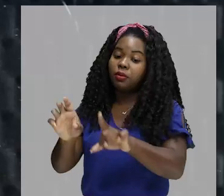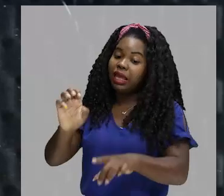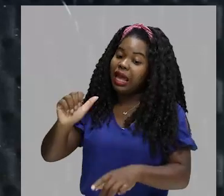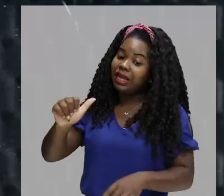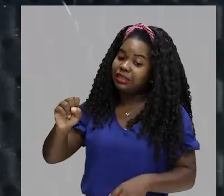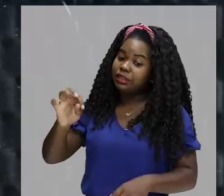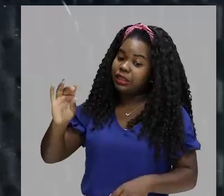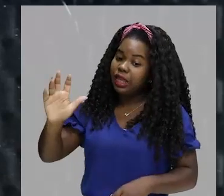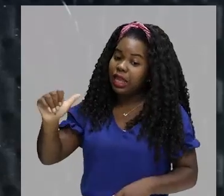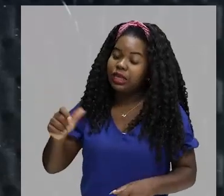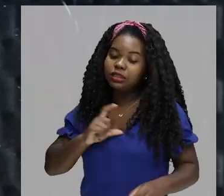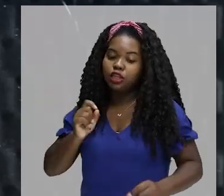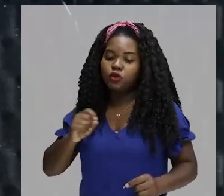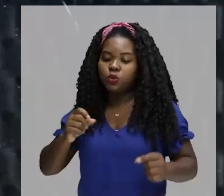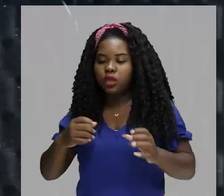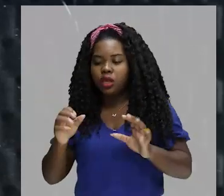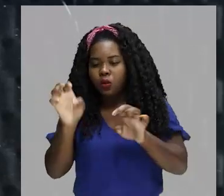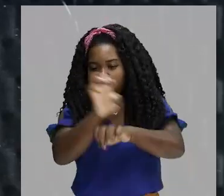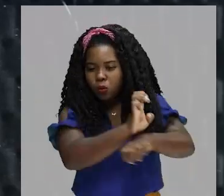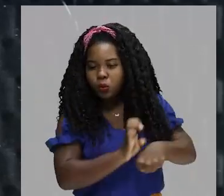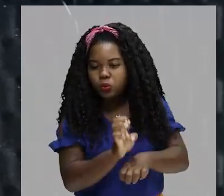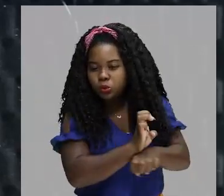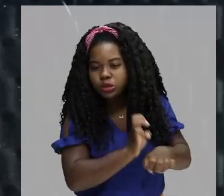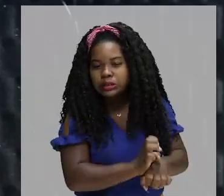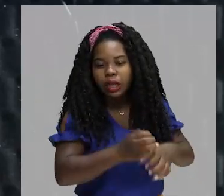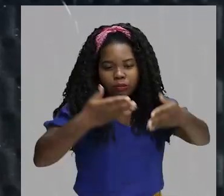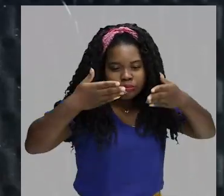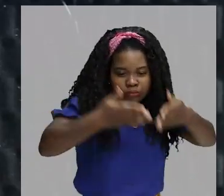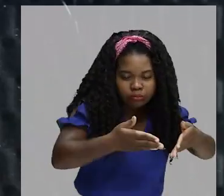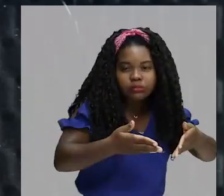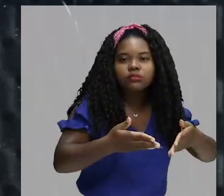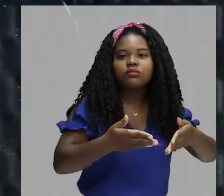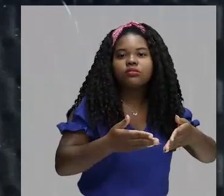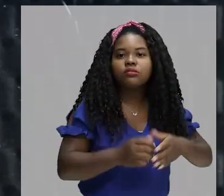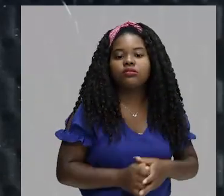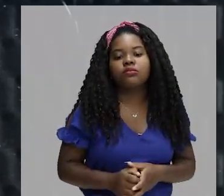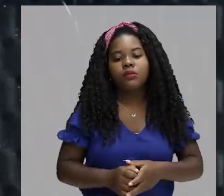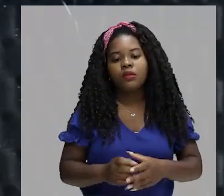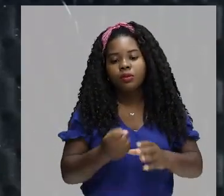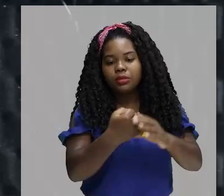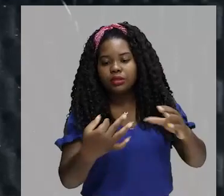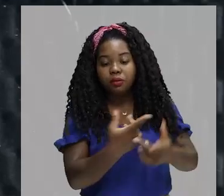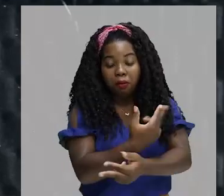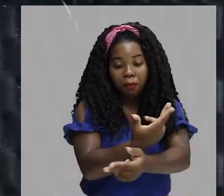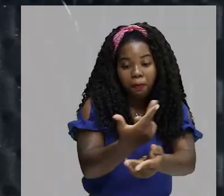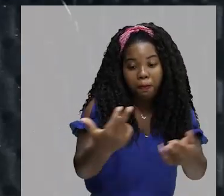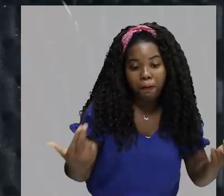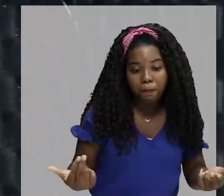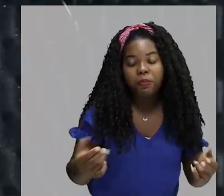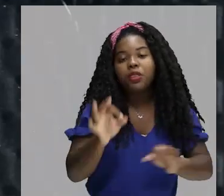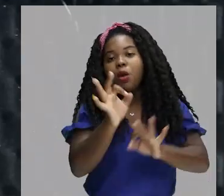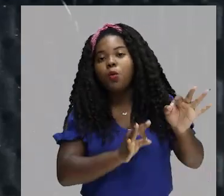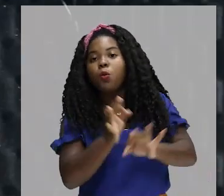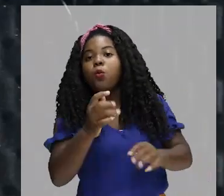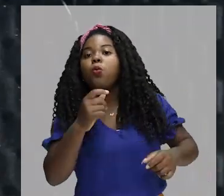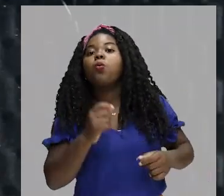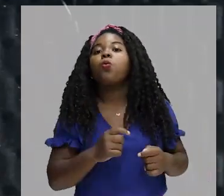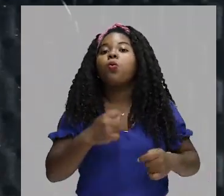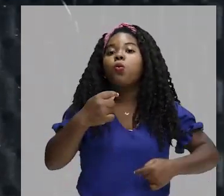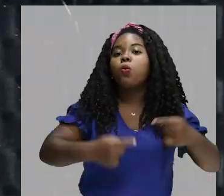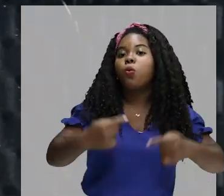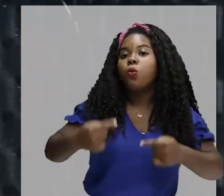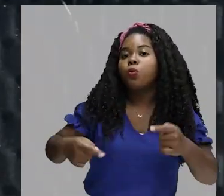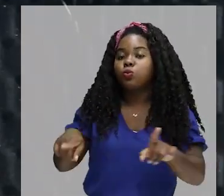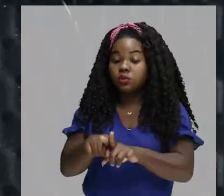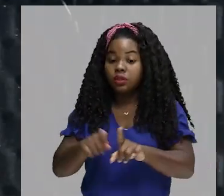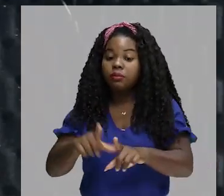estrutura de estado centralizado, unificado. Apesar das características distintas na organização política, mas nós